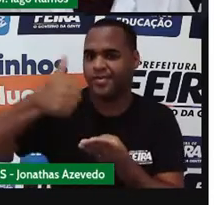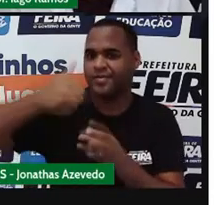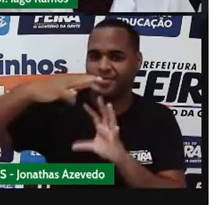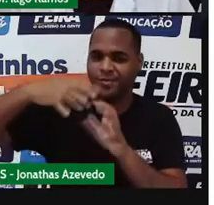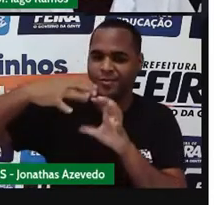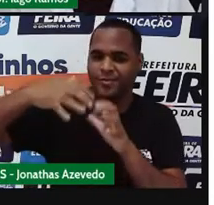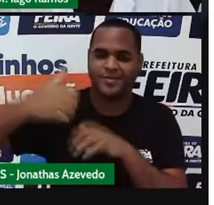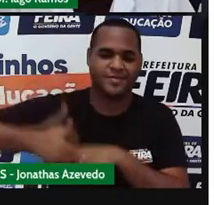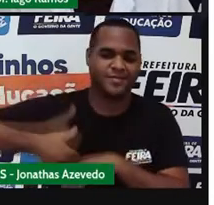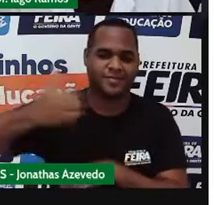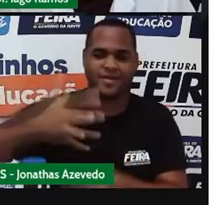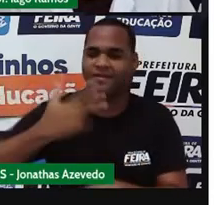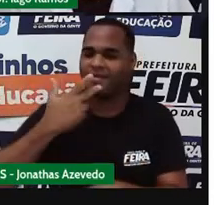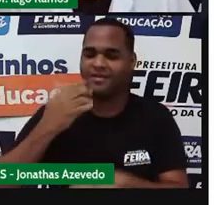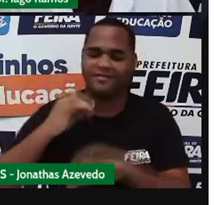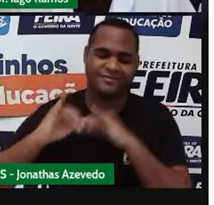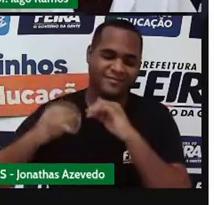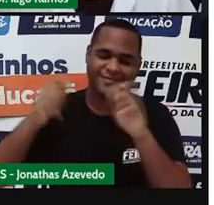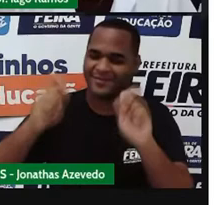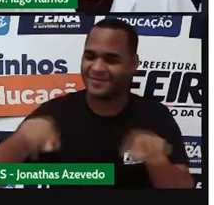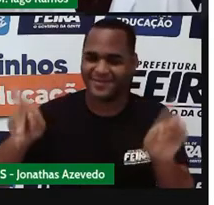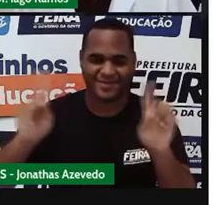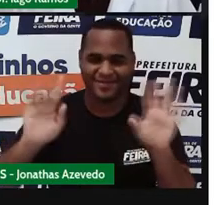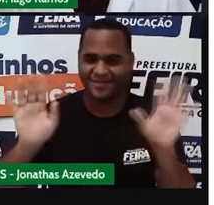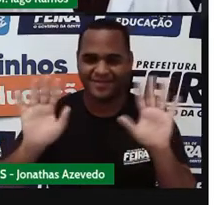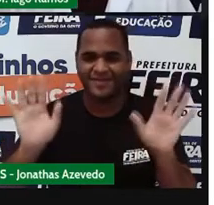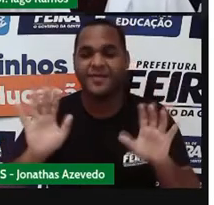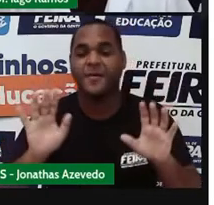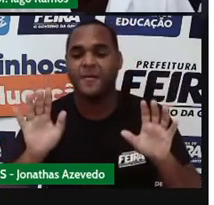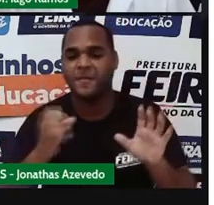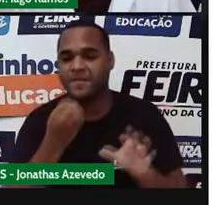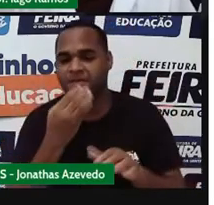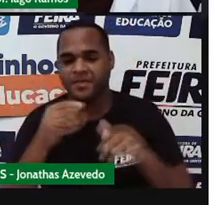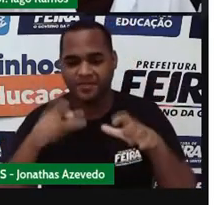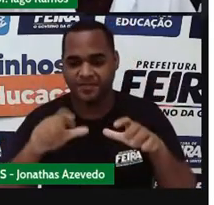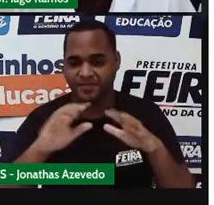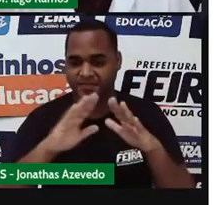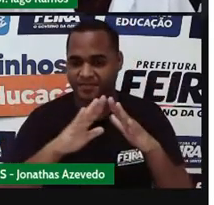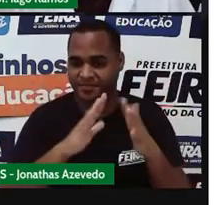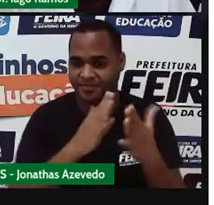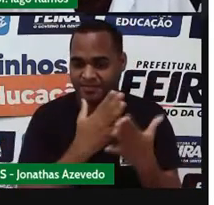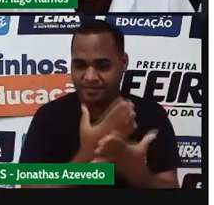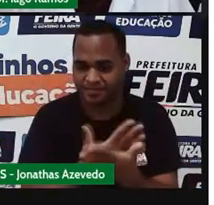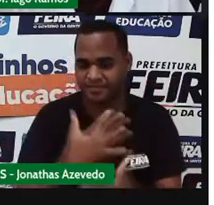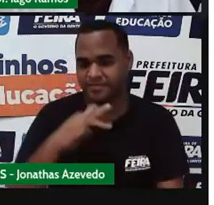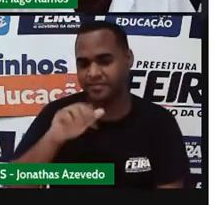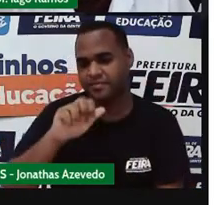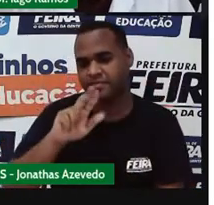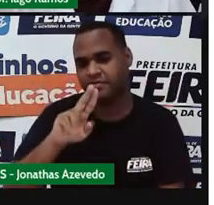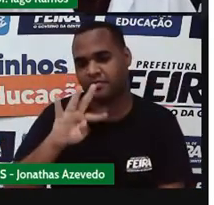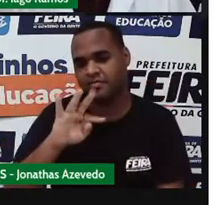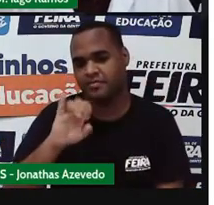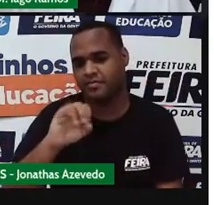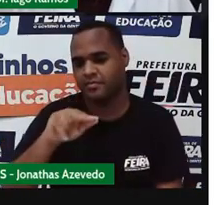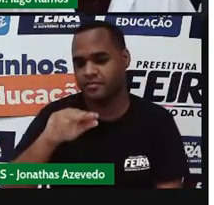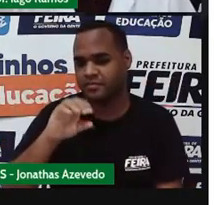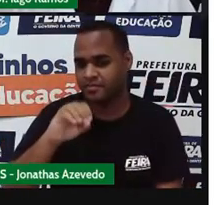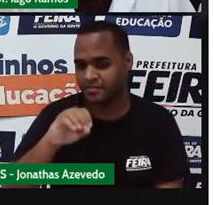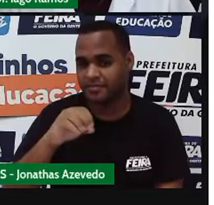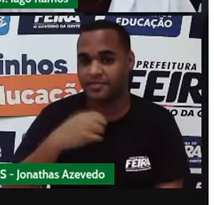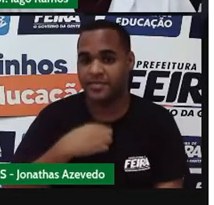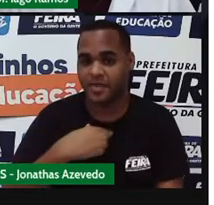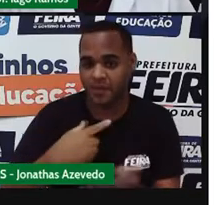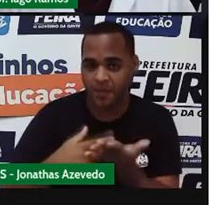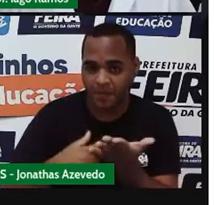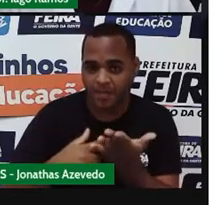sei disso, não precisa você dizer daí. Venho lá da escola municipal Faustino Dias Lima. Eu tenho